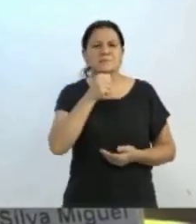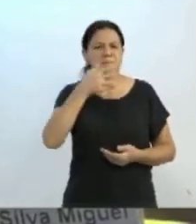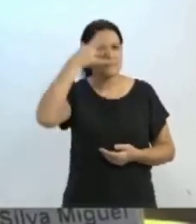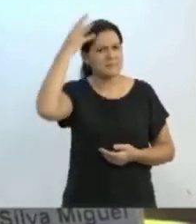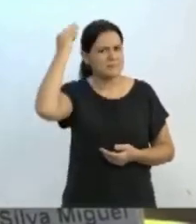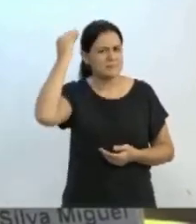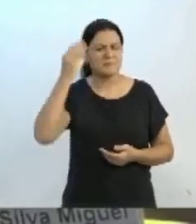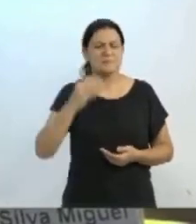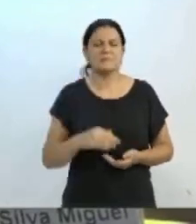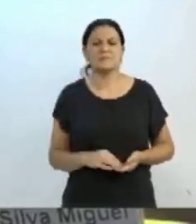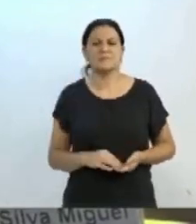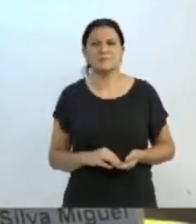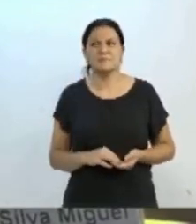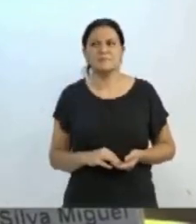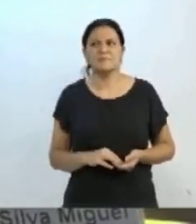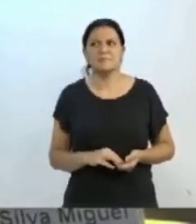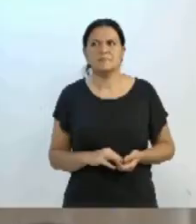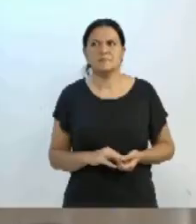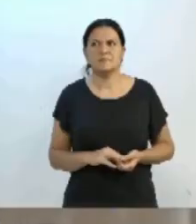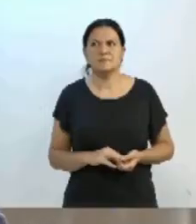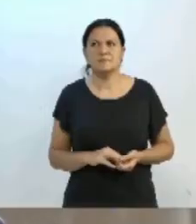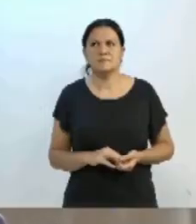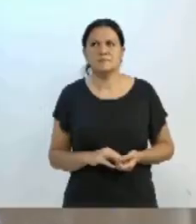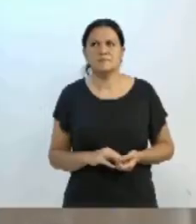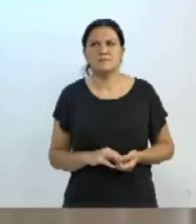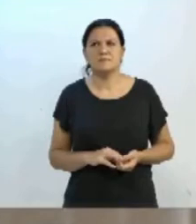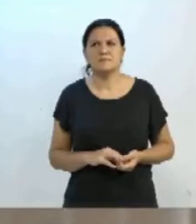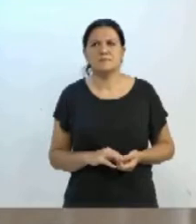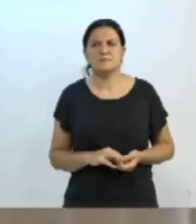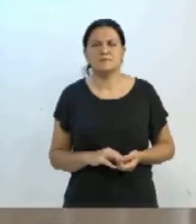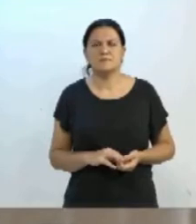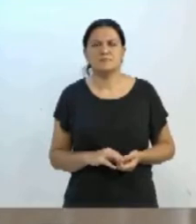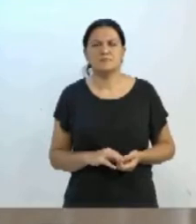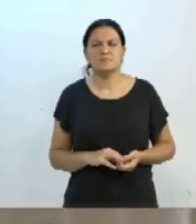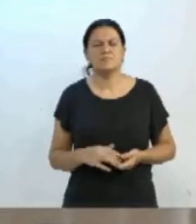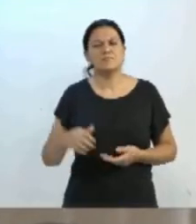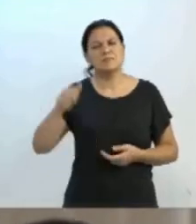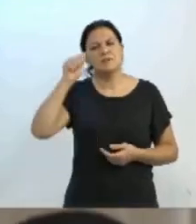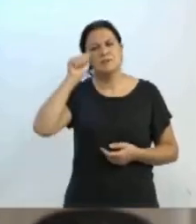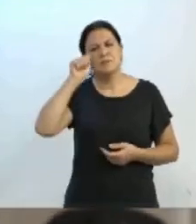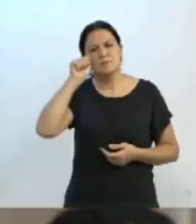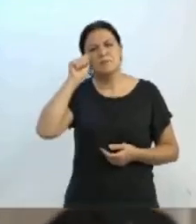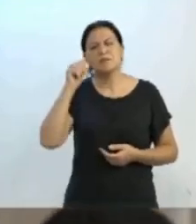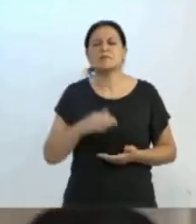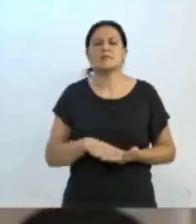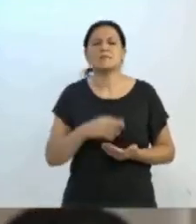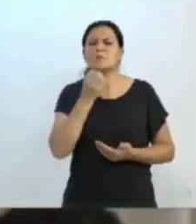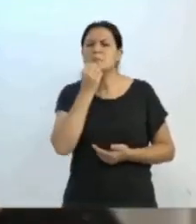Alexandre Matias. Vereador Almir, que satisfação ouvi-lo nessa tarde,